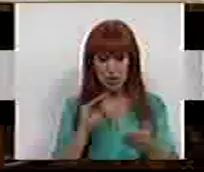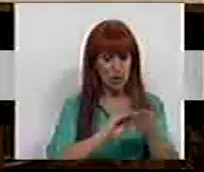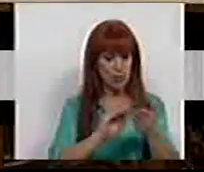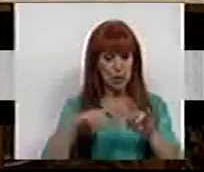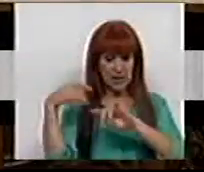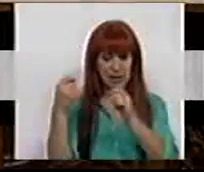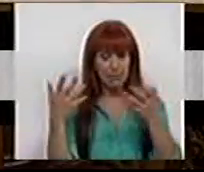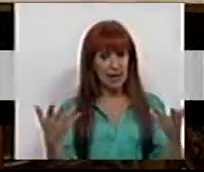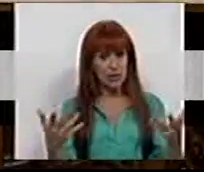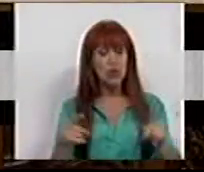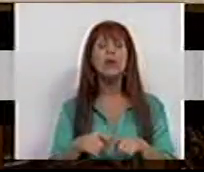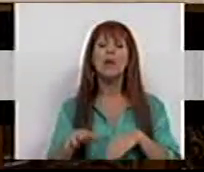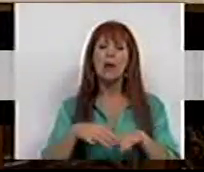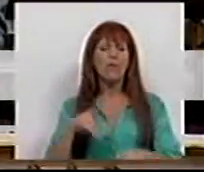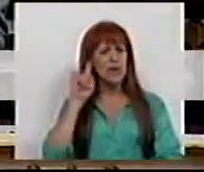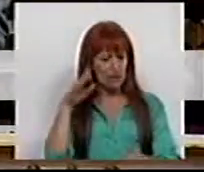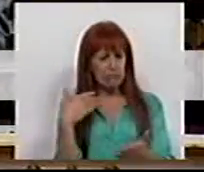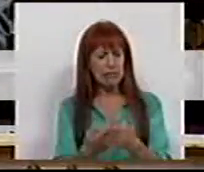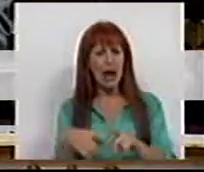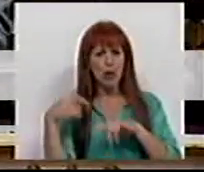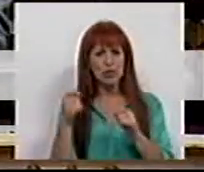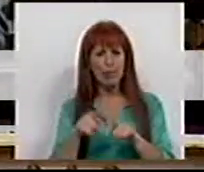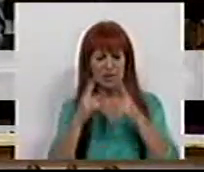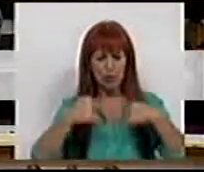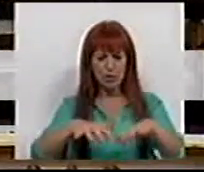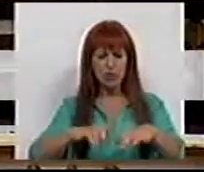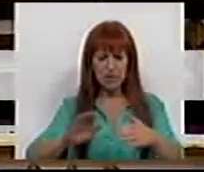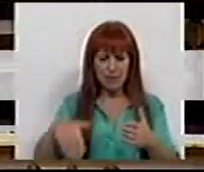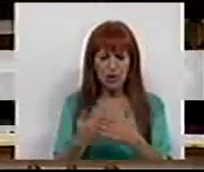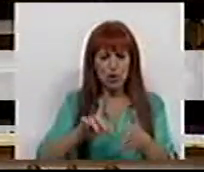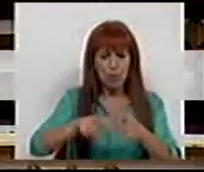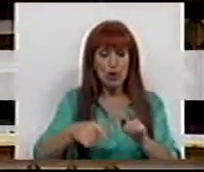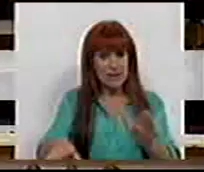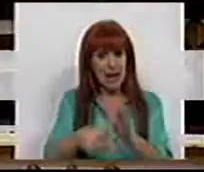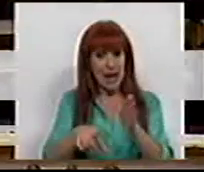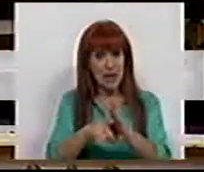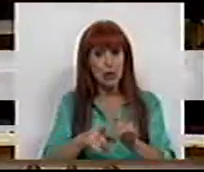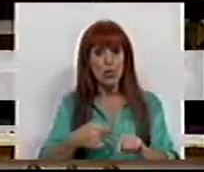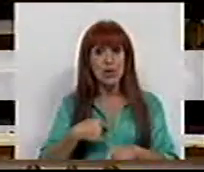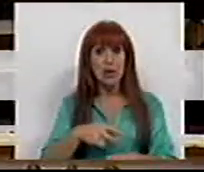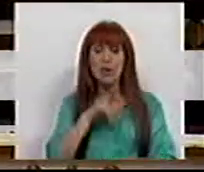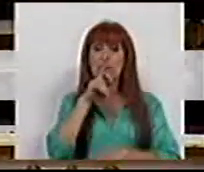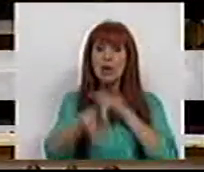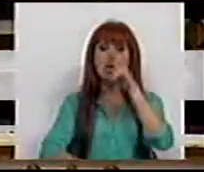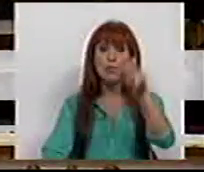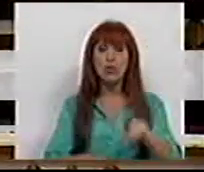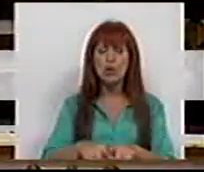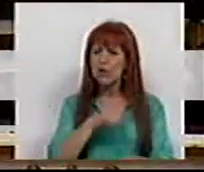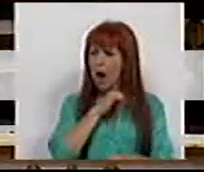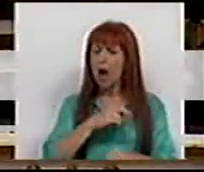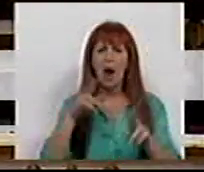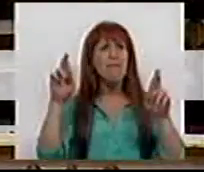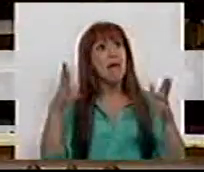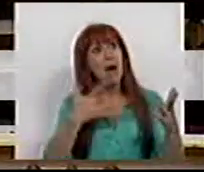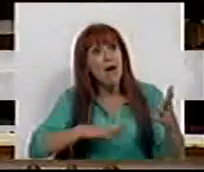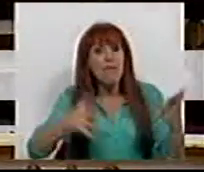petição a debate. Fazemos-lo valorizando o debate em plenário e apresentando um projeto de lei que, respondendo às legítimas